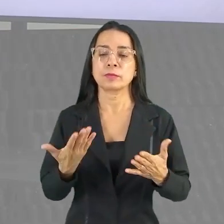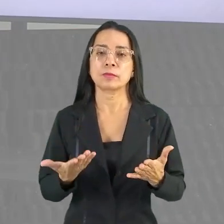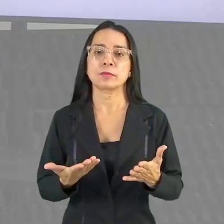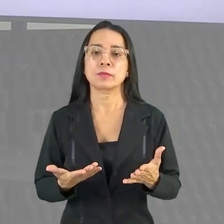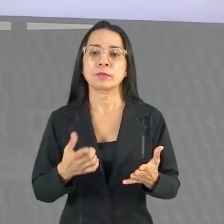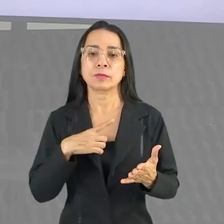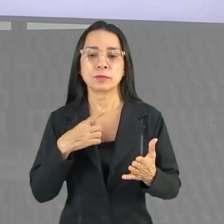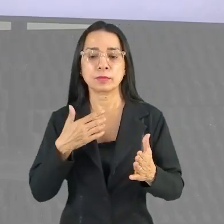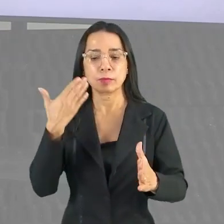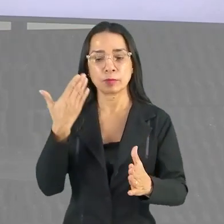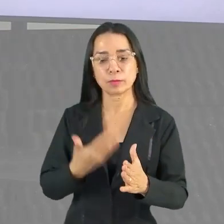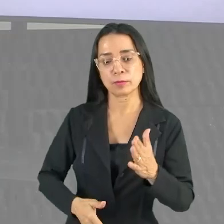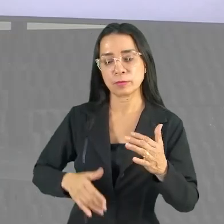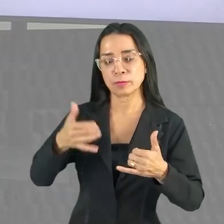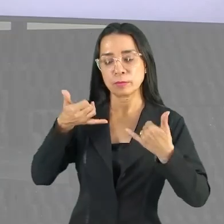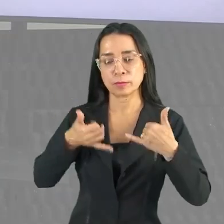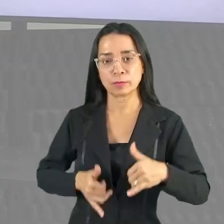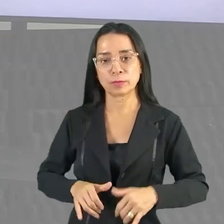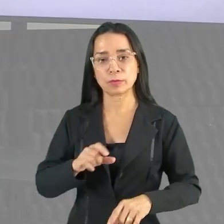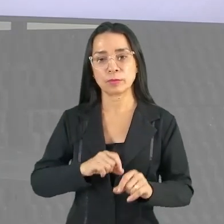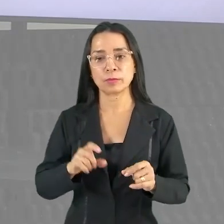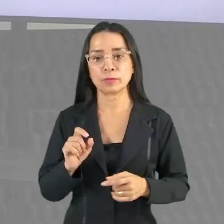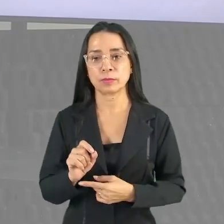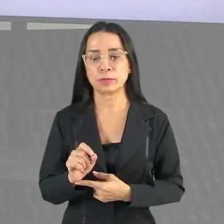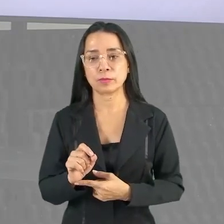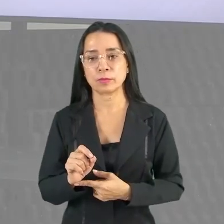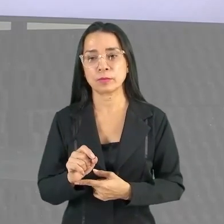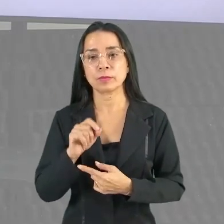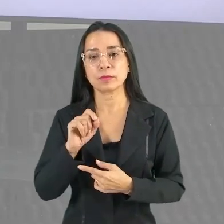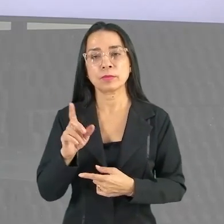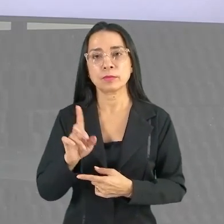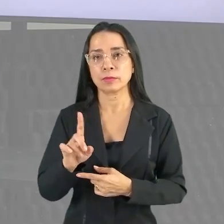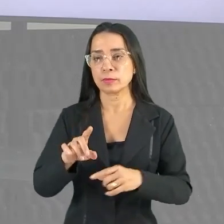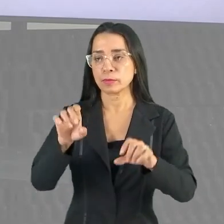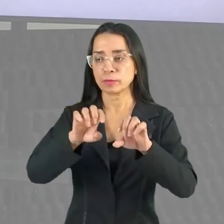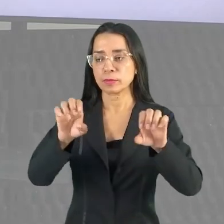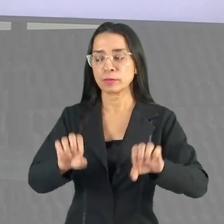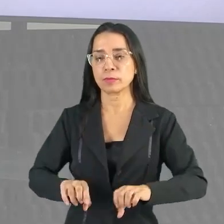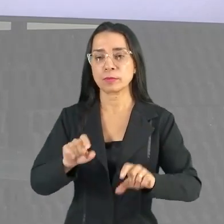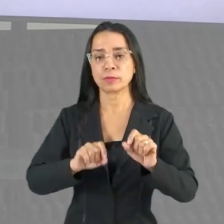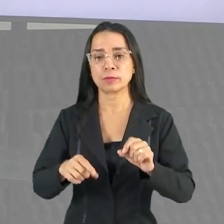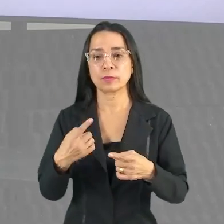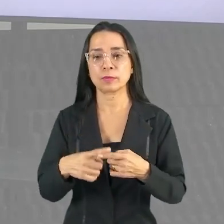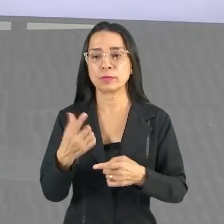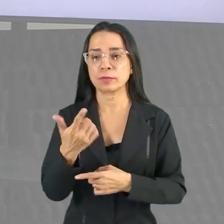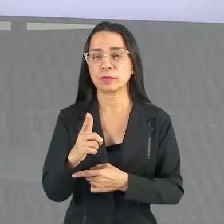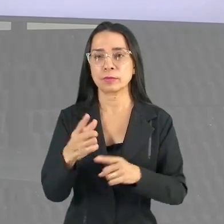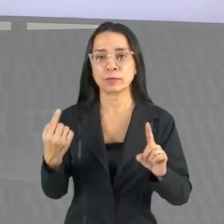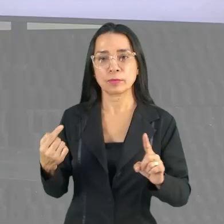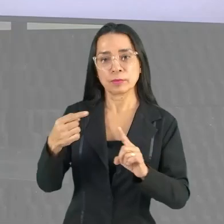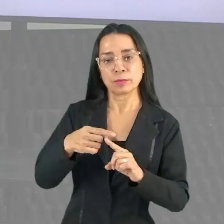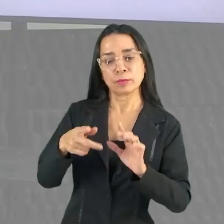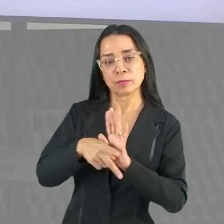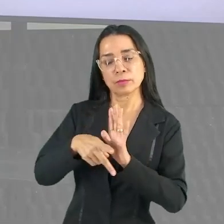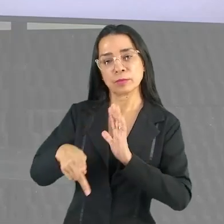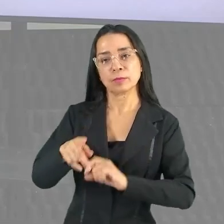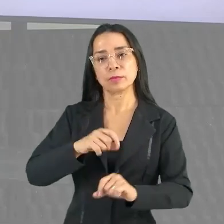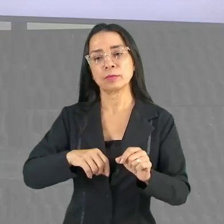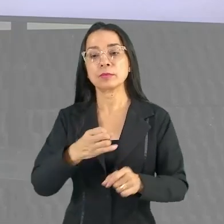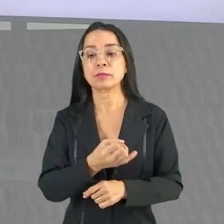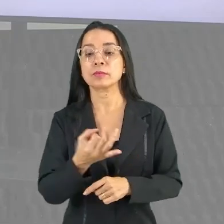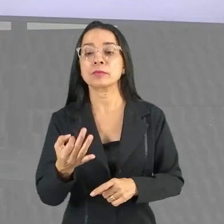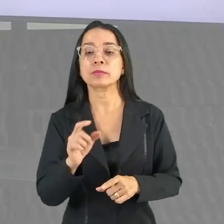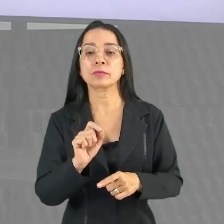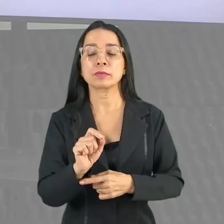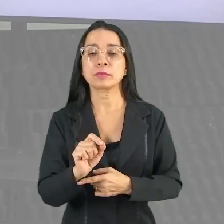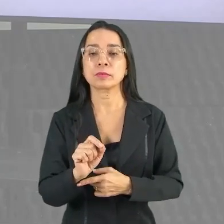energético maior do que o estado de repouso. Por que que ela não estruturada? Porque ela não tem um objetivo específico. Quais são elas?